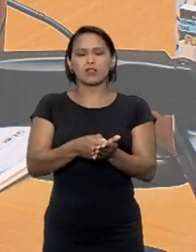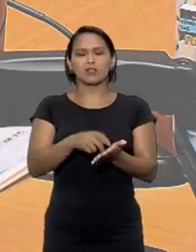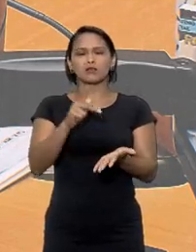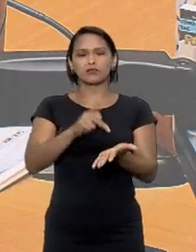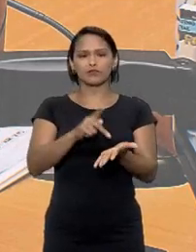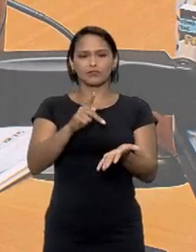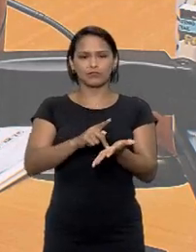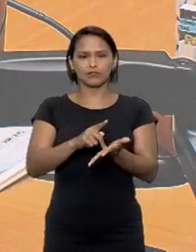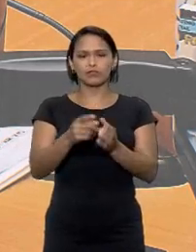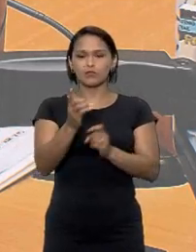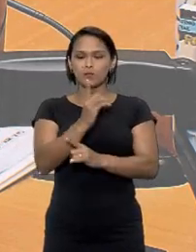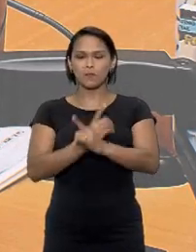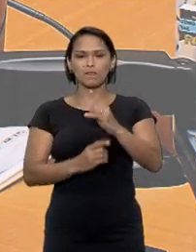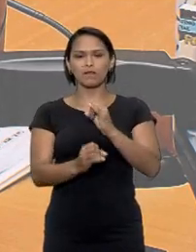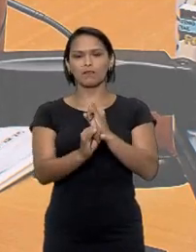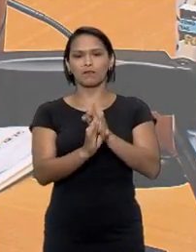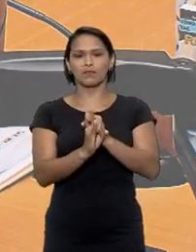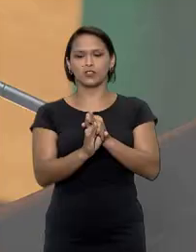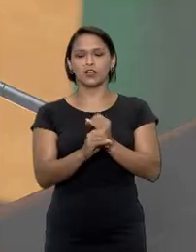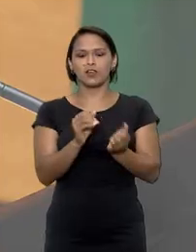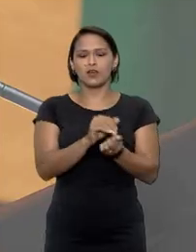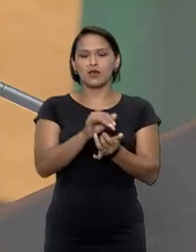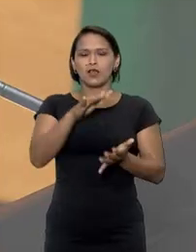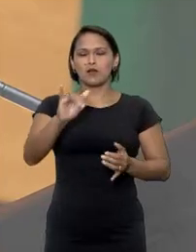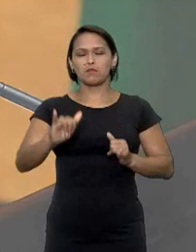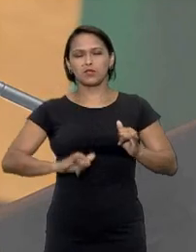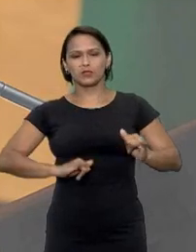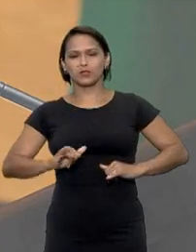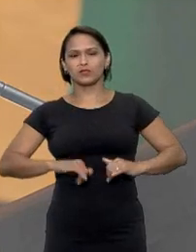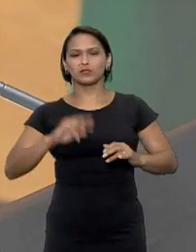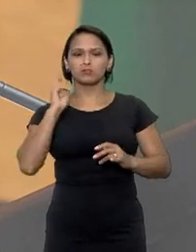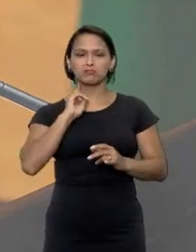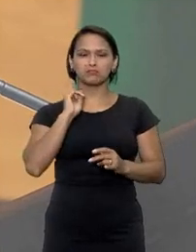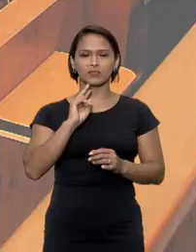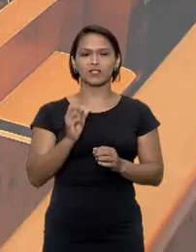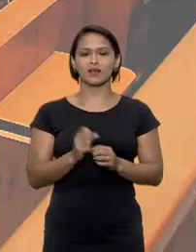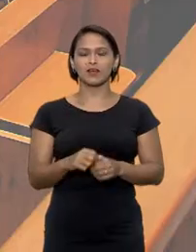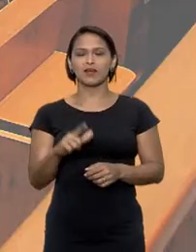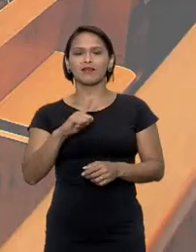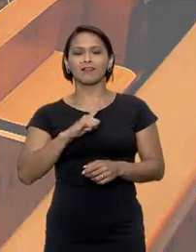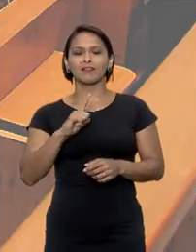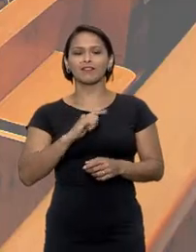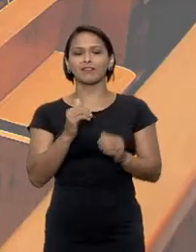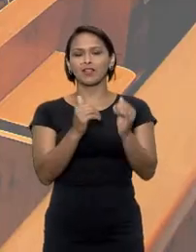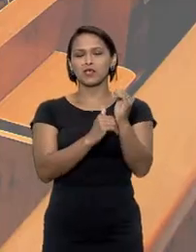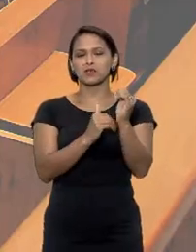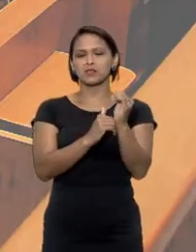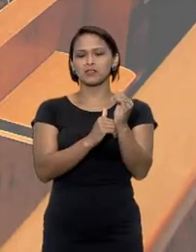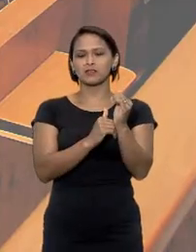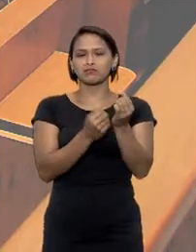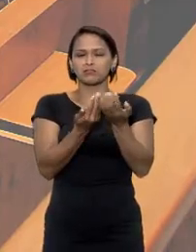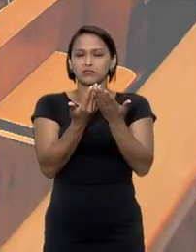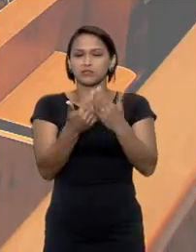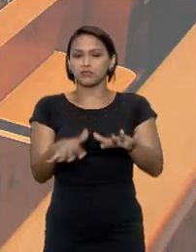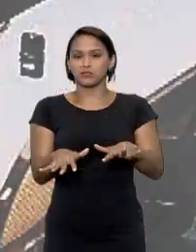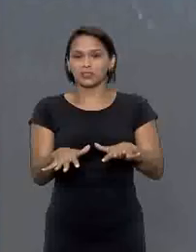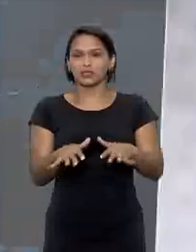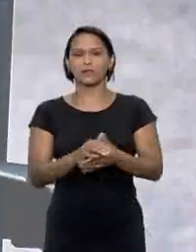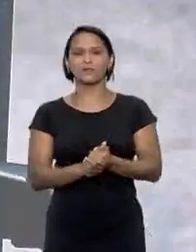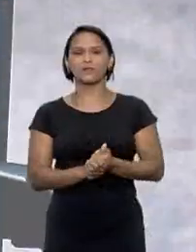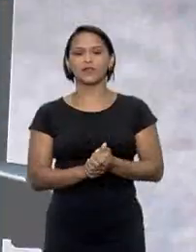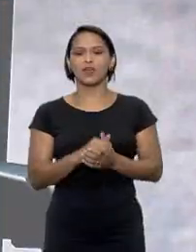compartilhamento virtual de imagens íntimas aumenta o sofrimento das vítimas que tem sua privacidade devassada